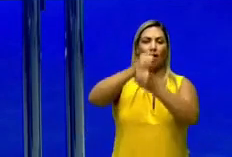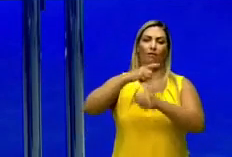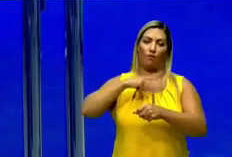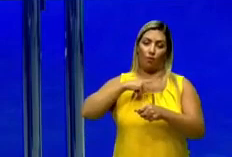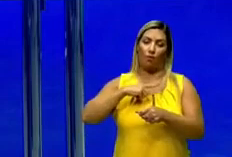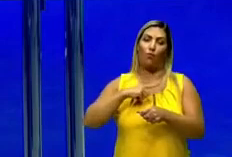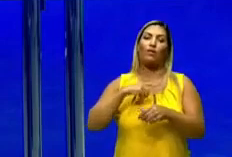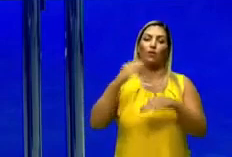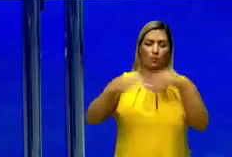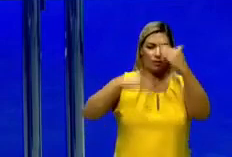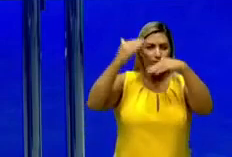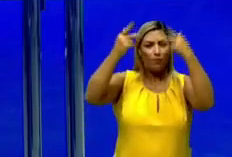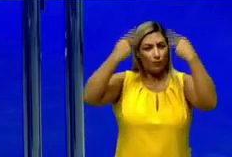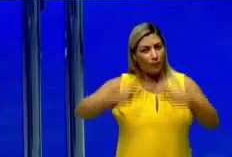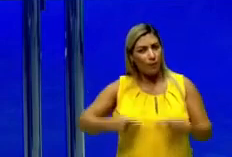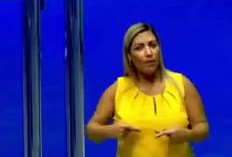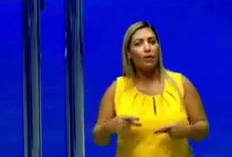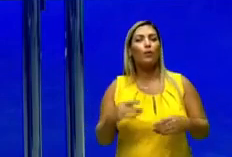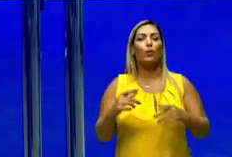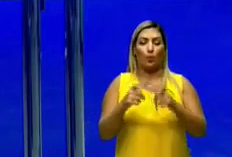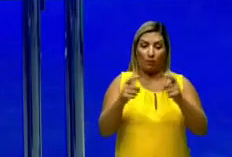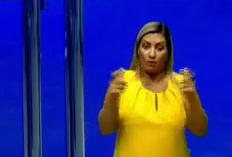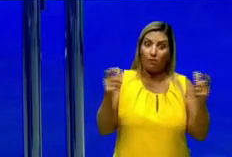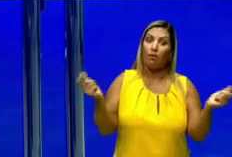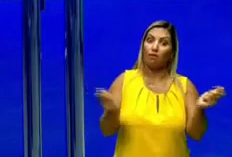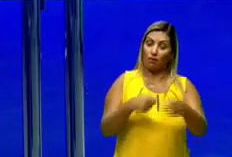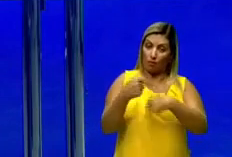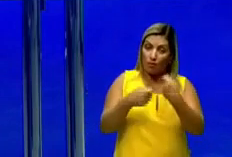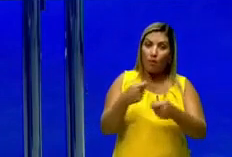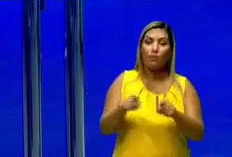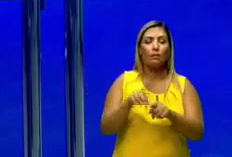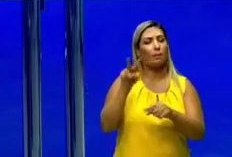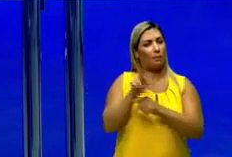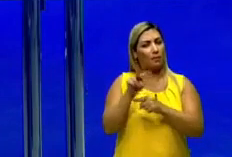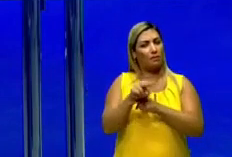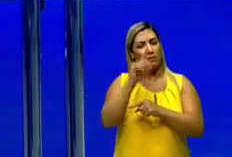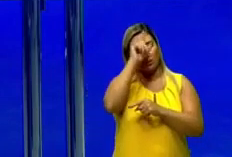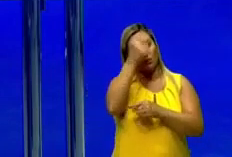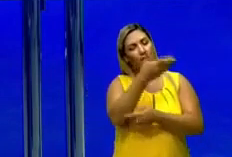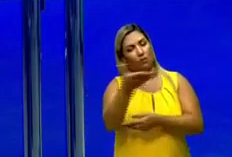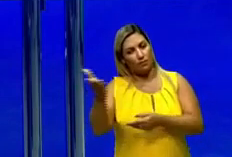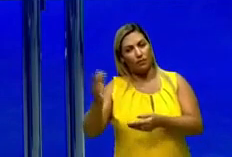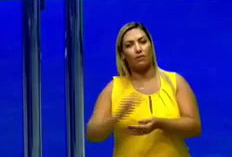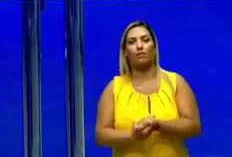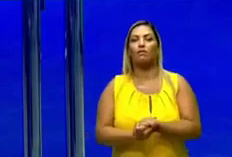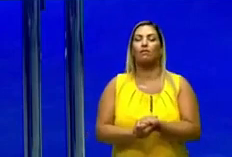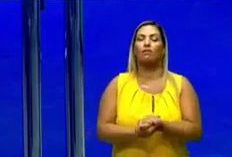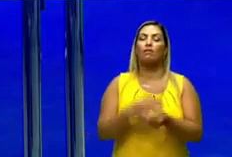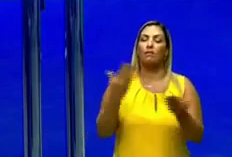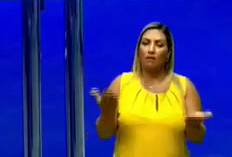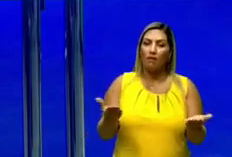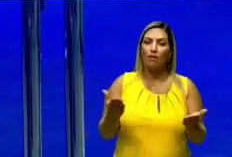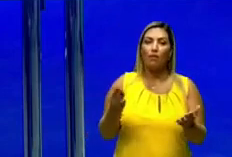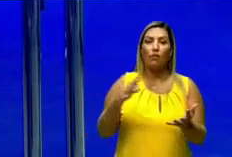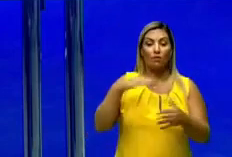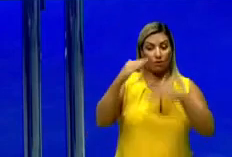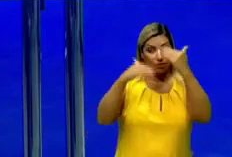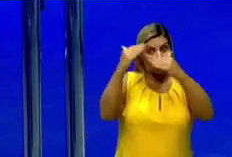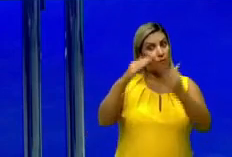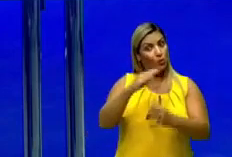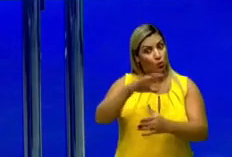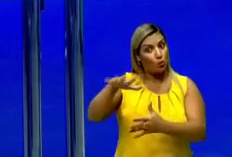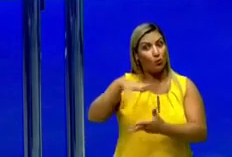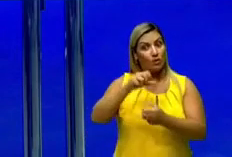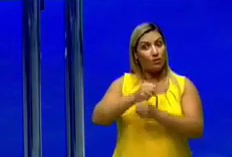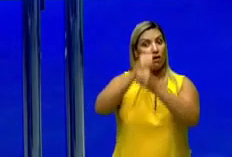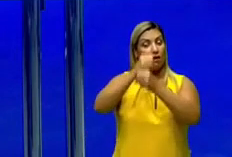o crescimento econômico e a preservação ambiental. Então para ser desenvolvimento sustentável tem que ter esse